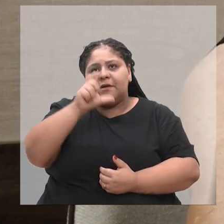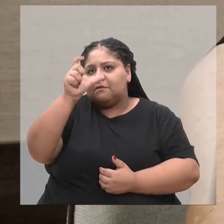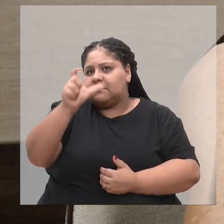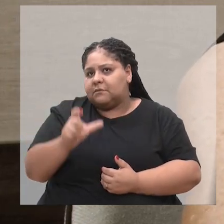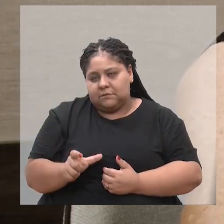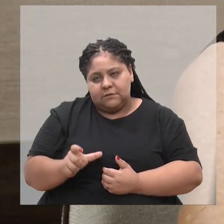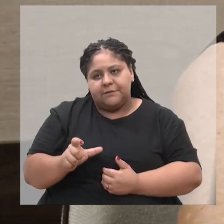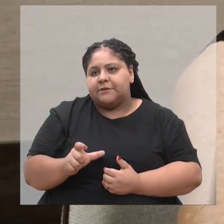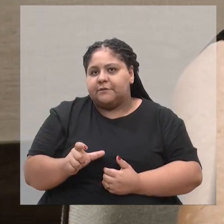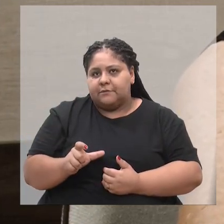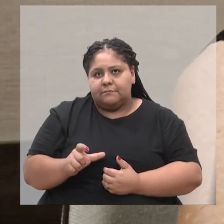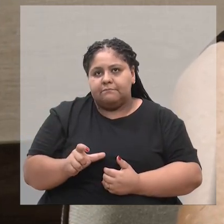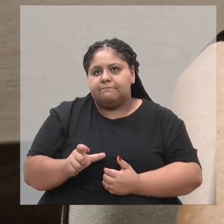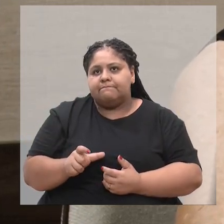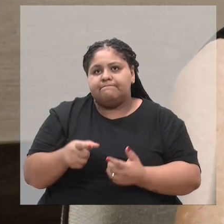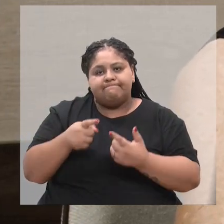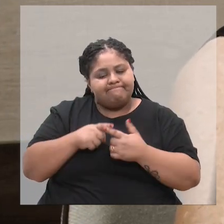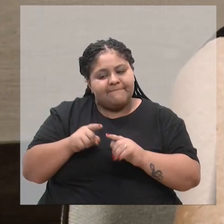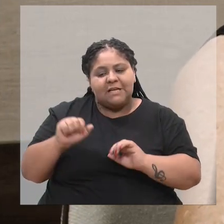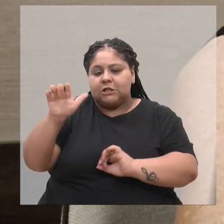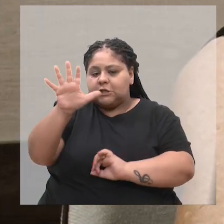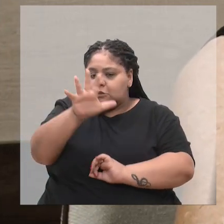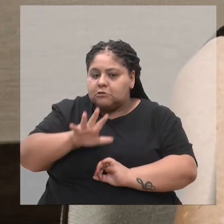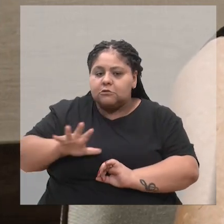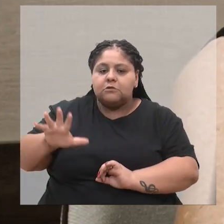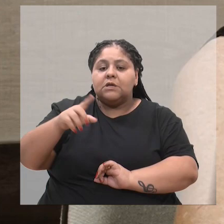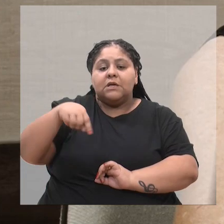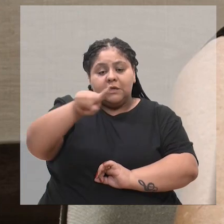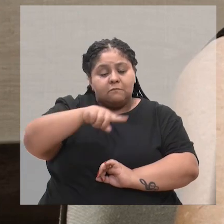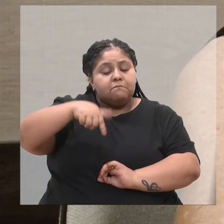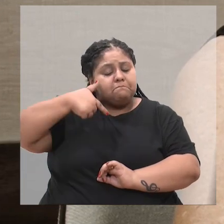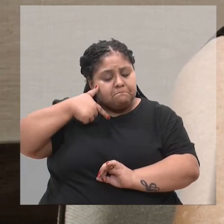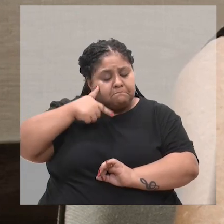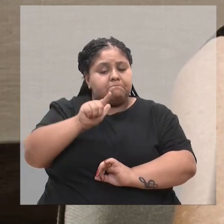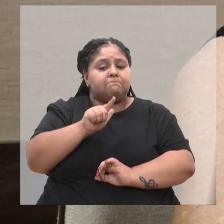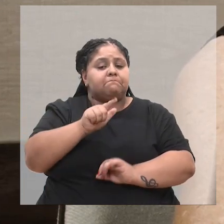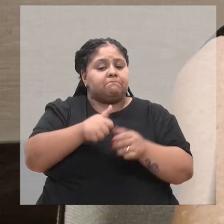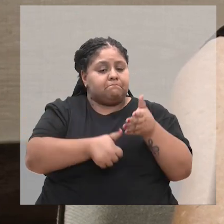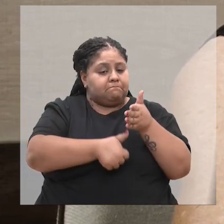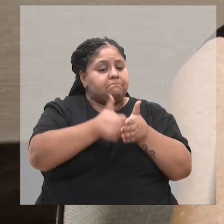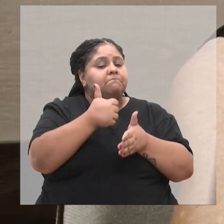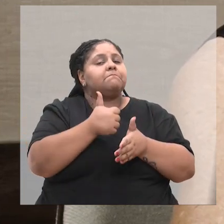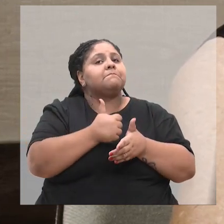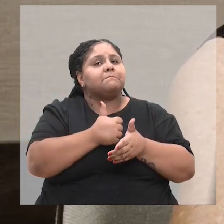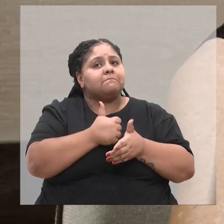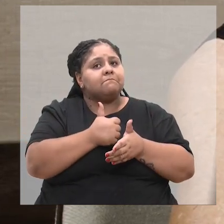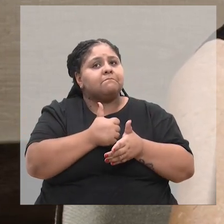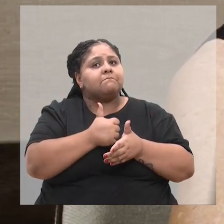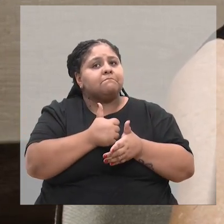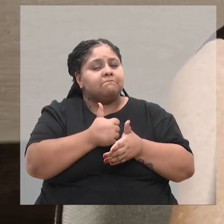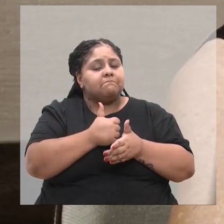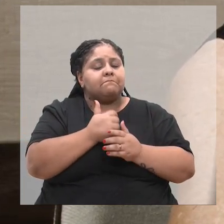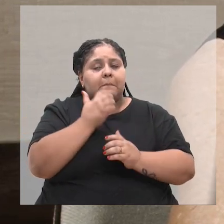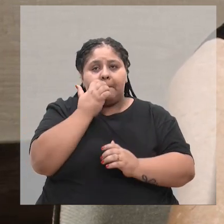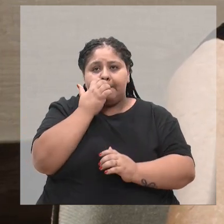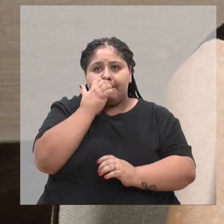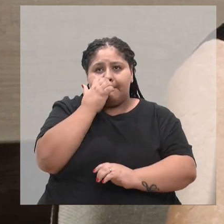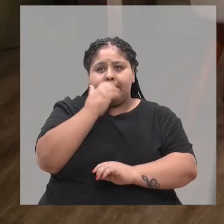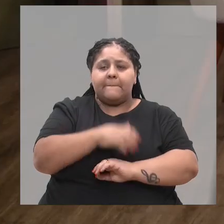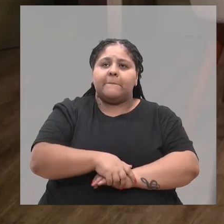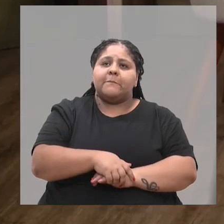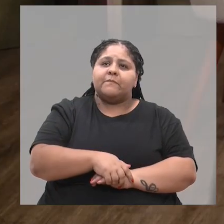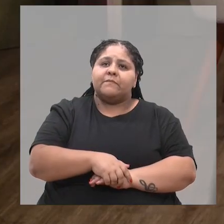alguém, né, que não, mas, no geral, a gente conseguiu melhorar esse lado.